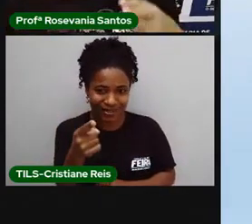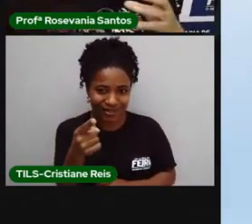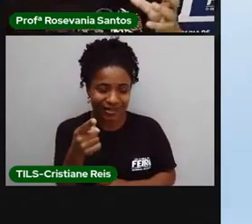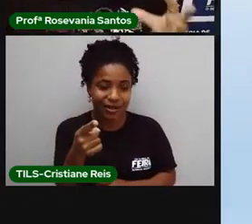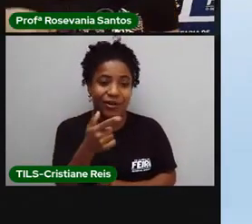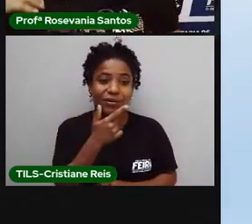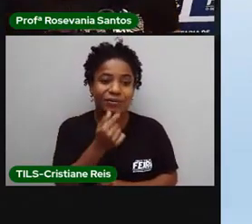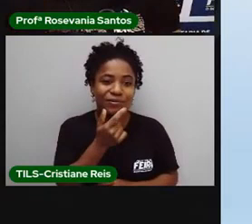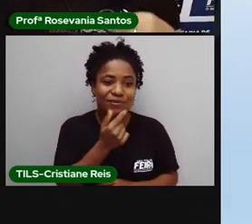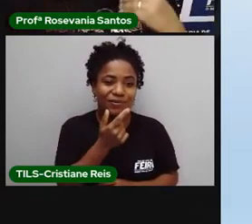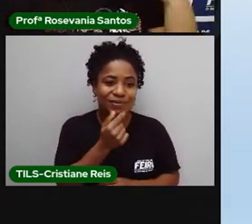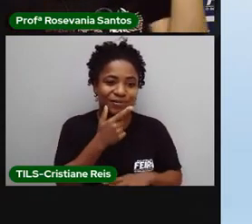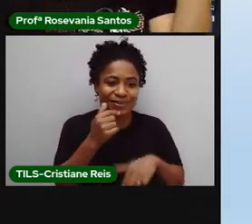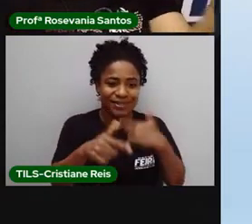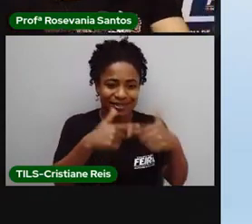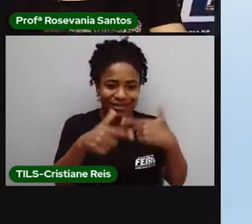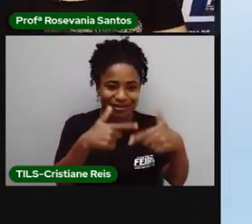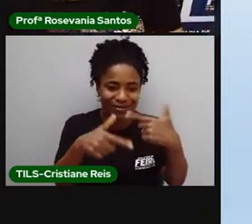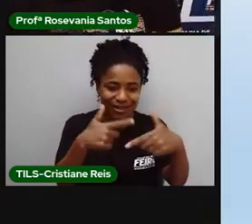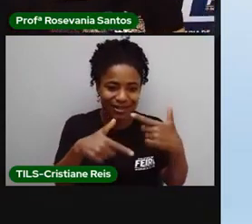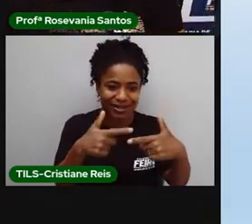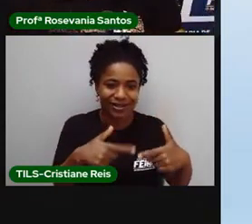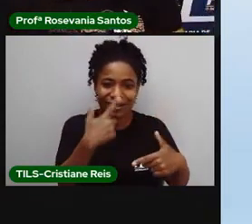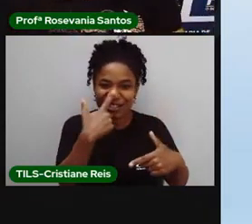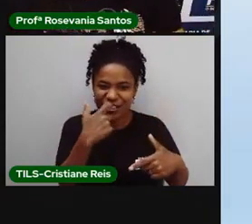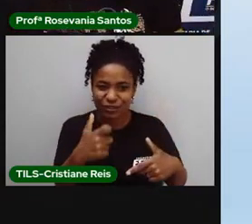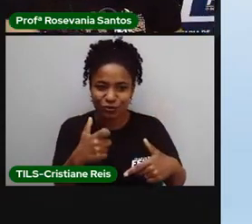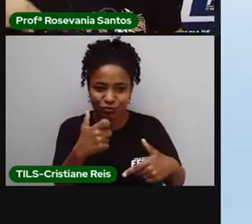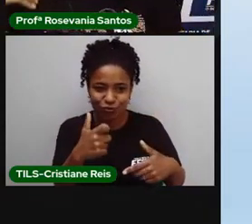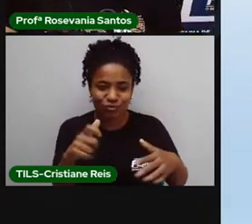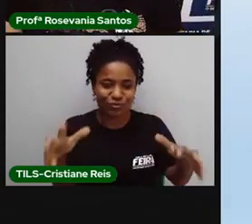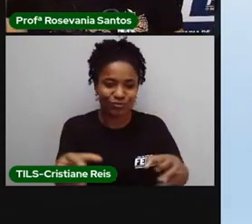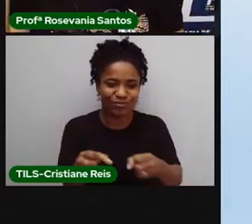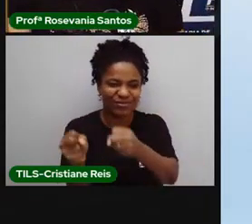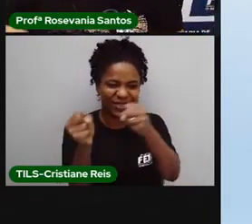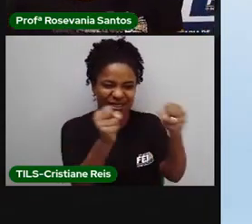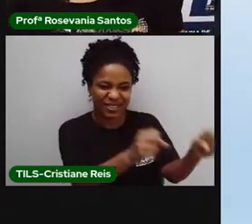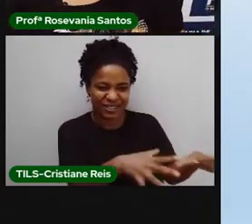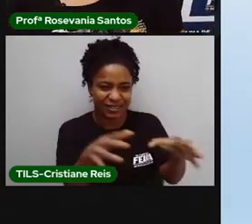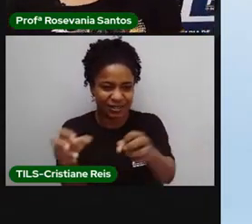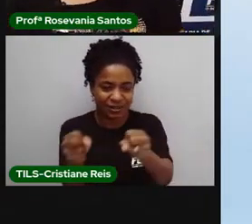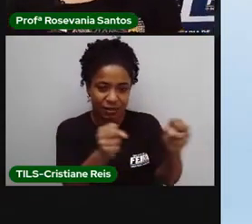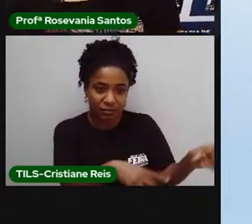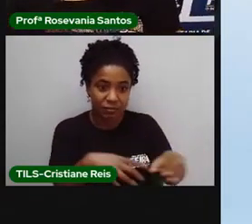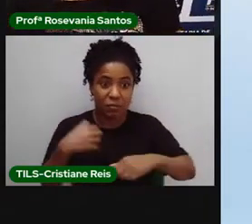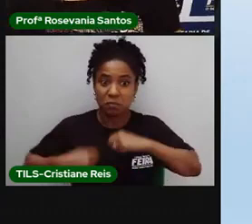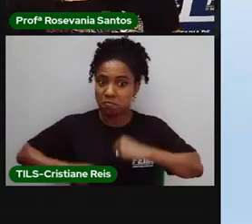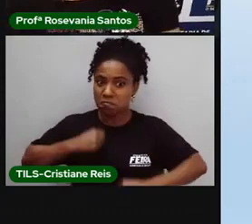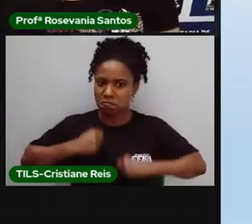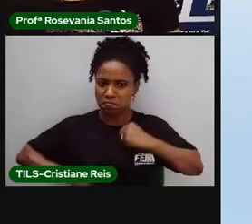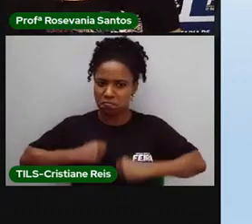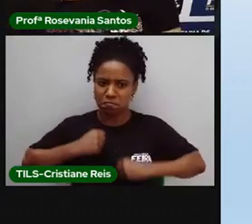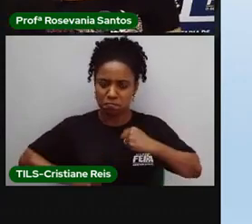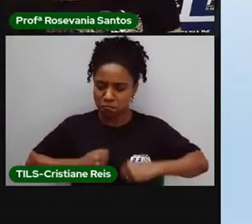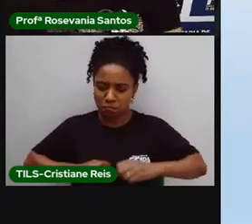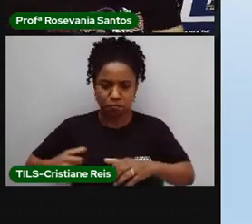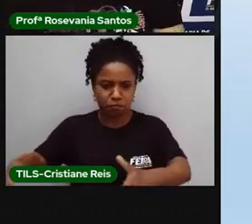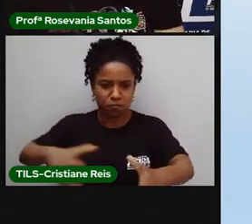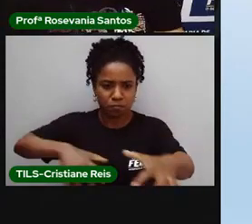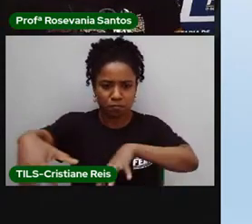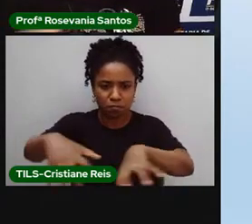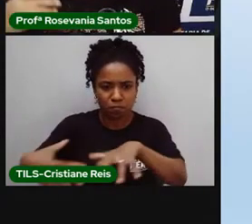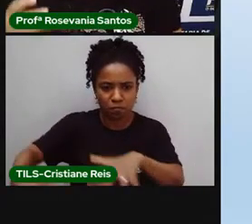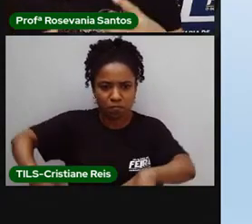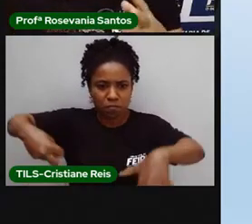técnica de como pegar o lixo, de jogar o lixo ali. Eles, né, têm um preparo físico, né, para fazer isso.